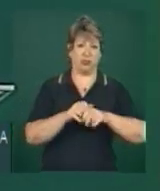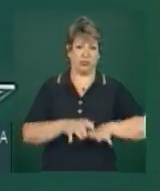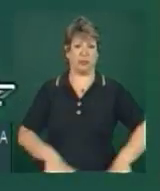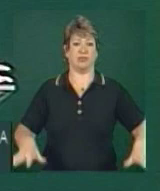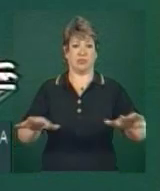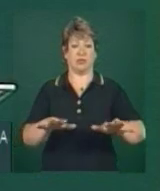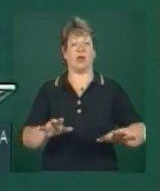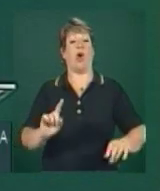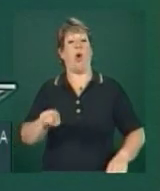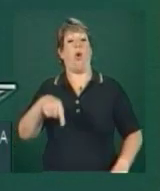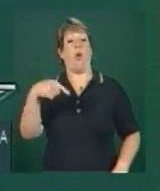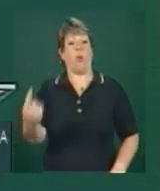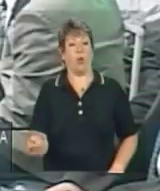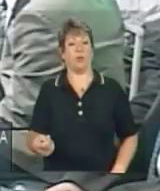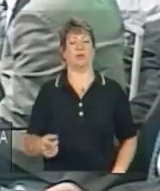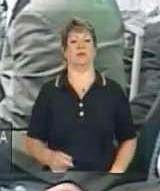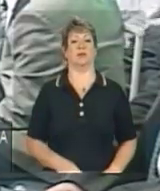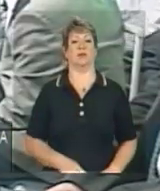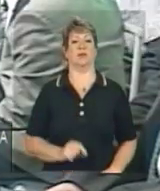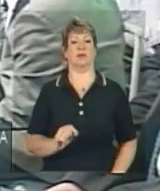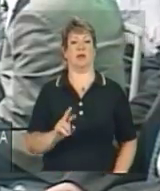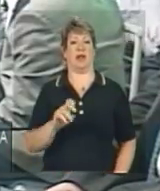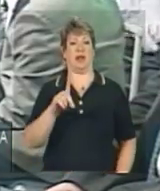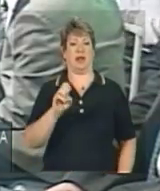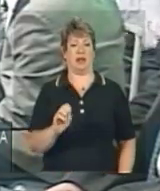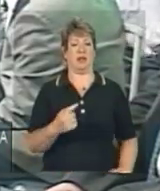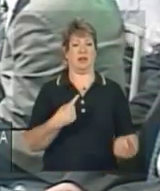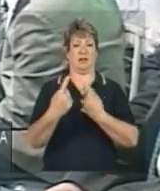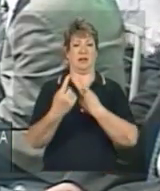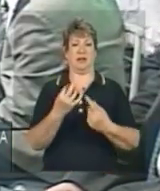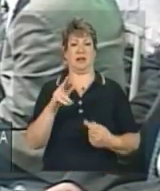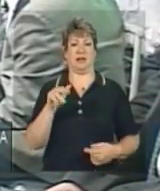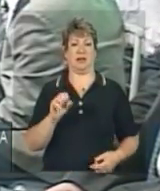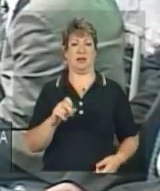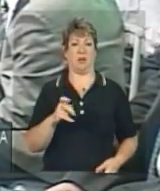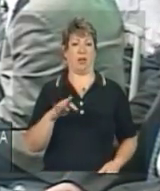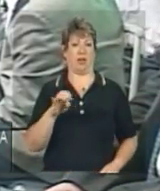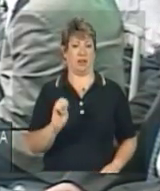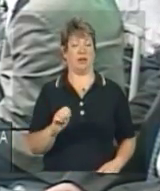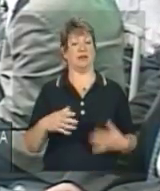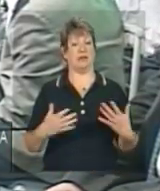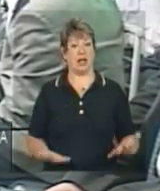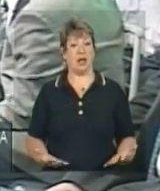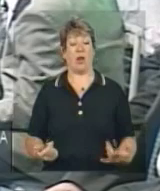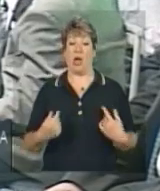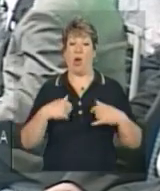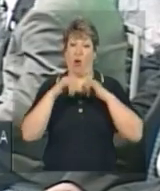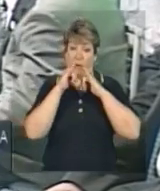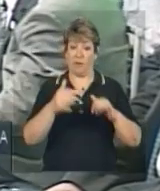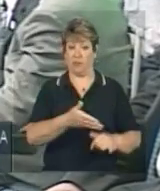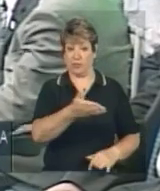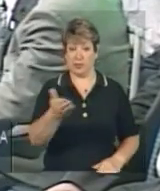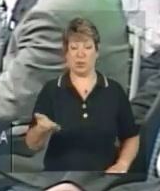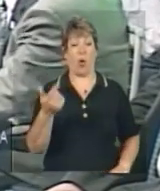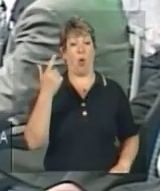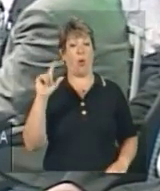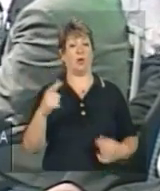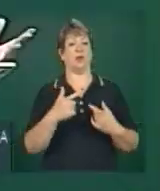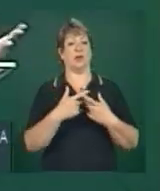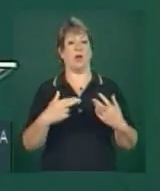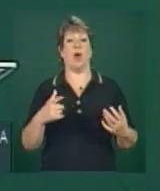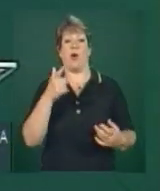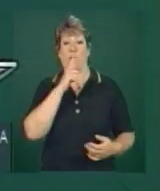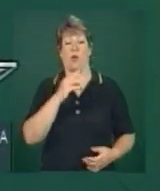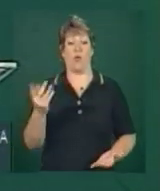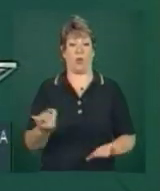área do transporte logístico. E eu contei para vocês um outro que aconteceu em